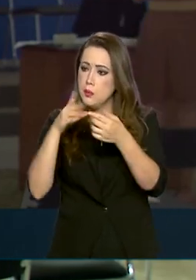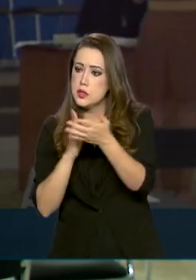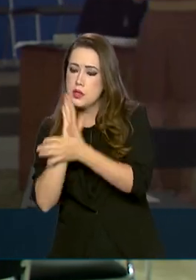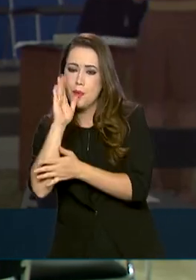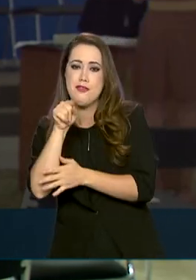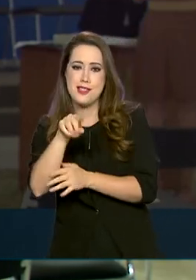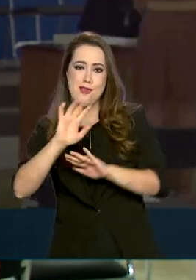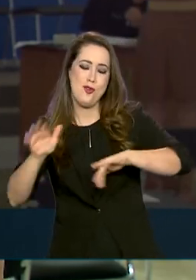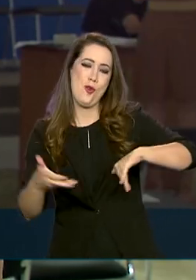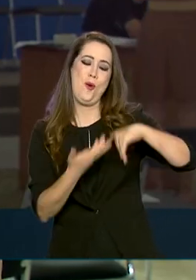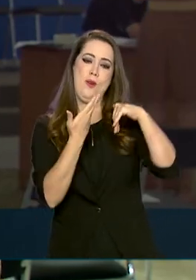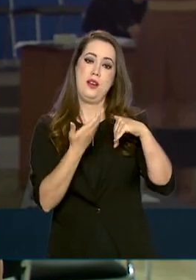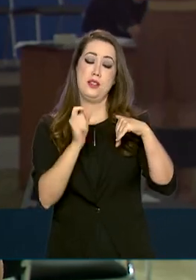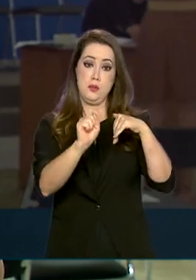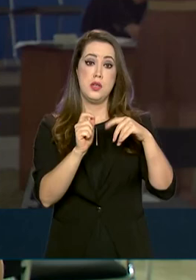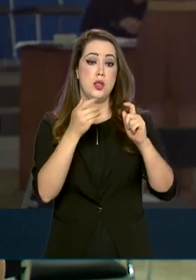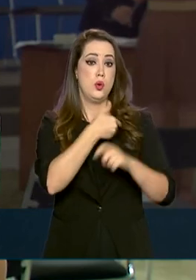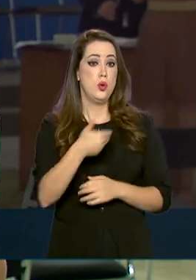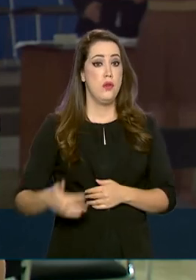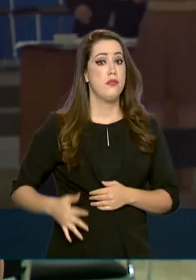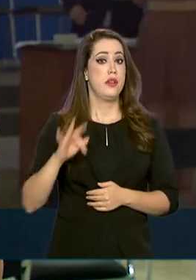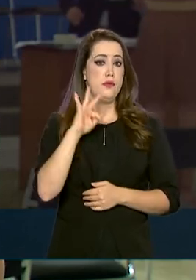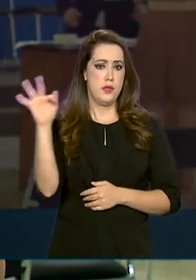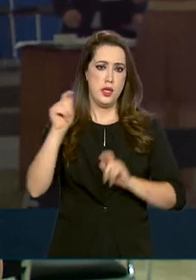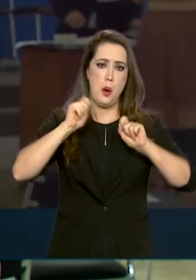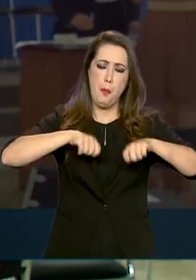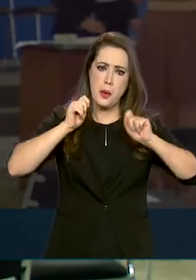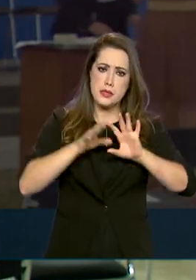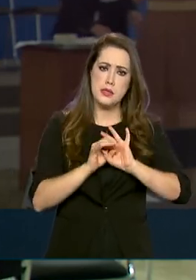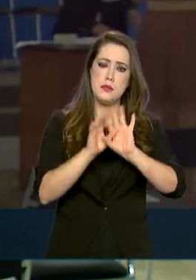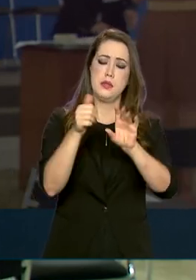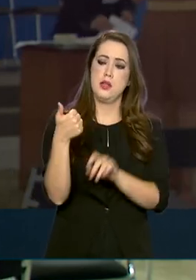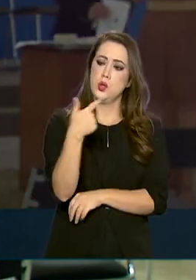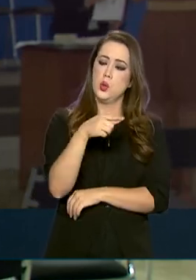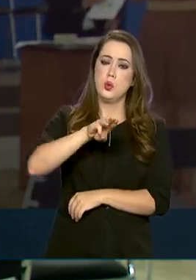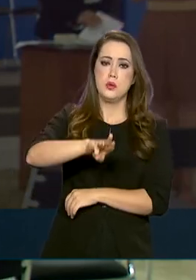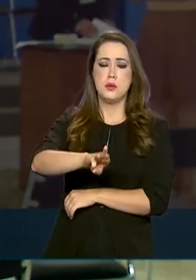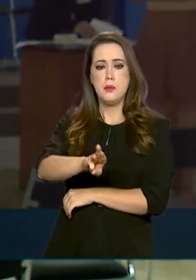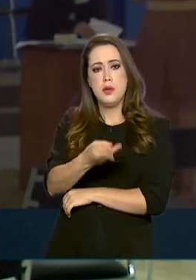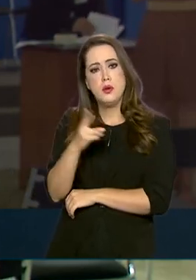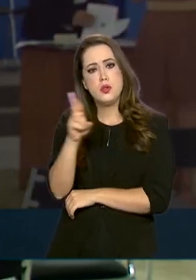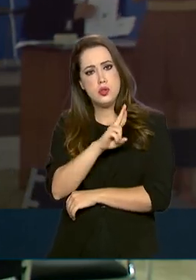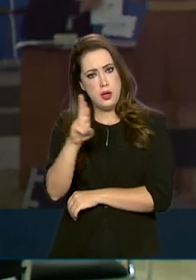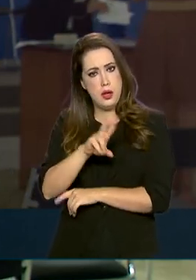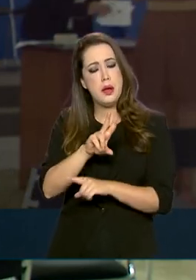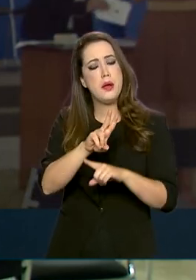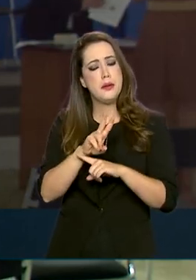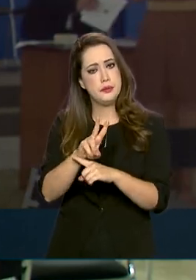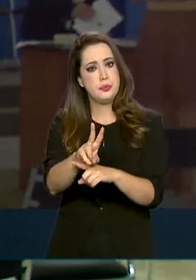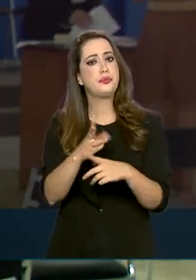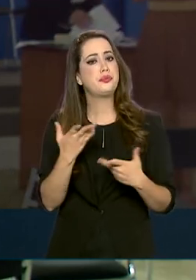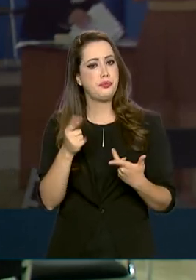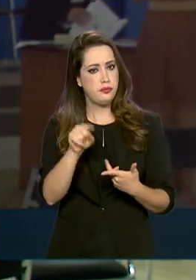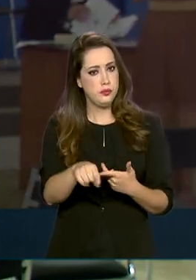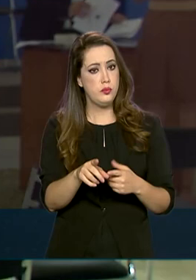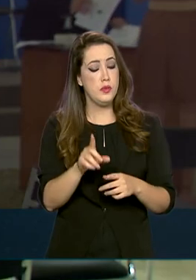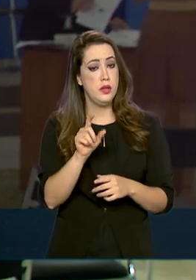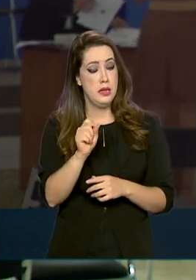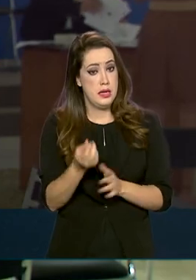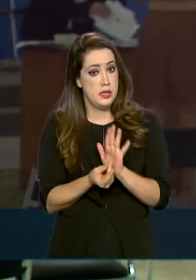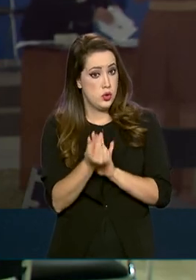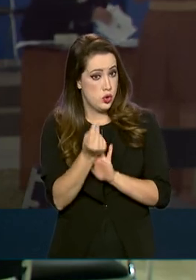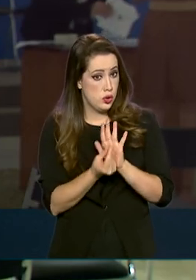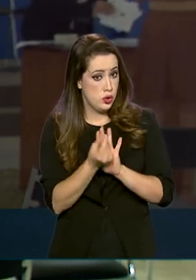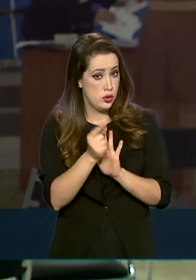Nacional para que a União libere mais 12 bilhões de reais em créditos por meio desse programa. Esse dinheiro do